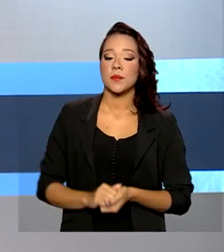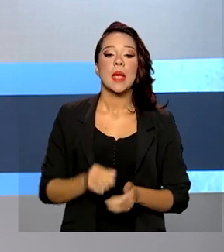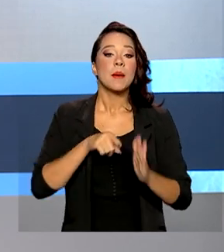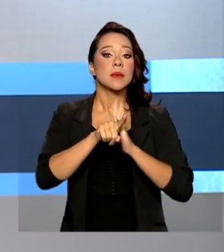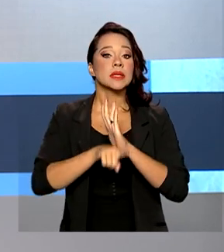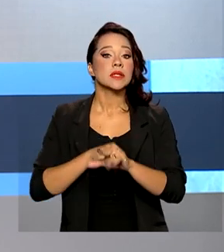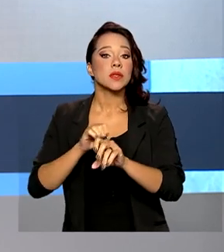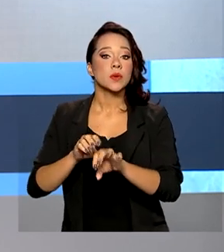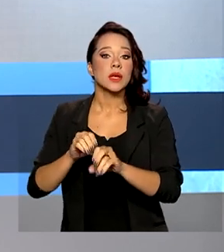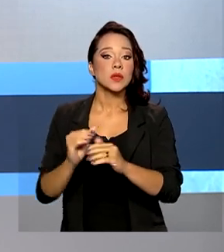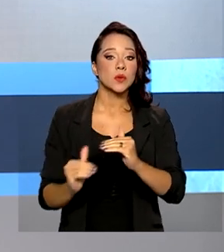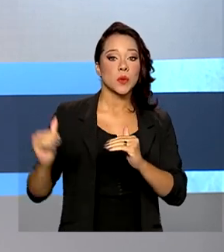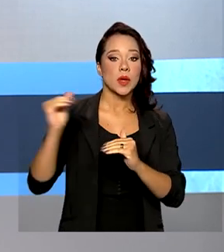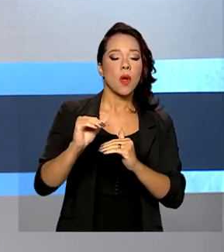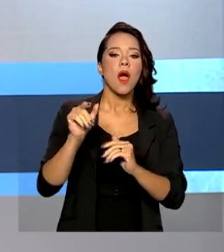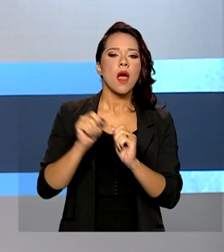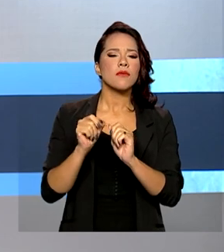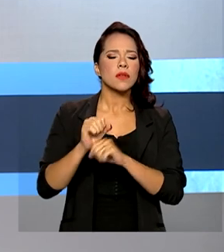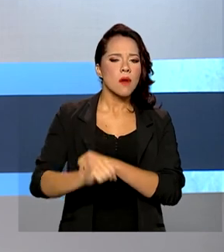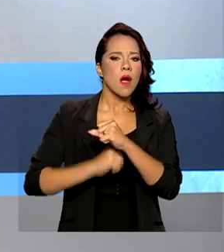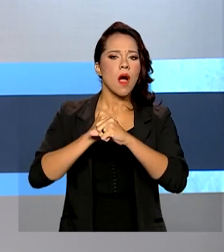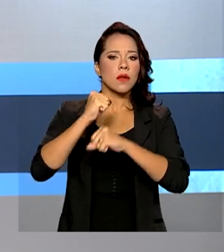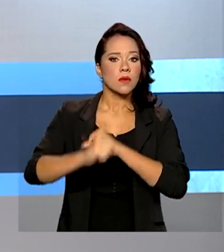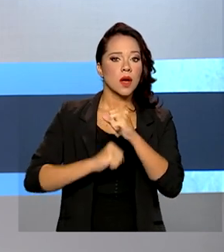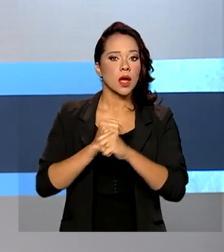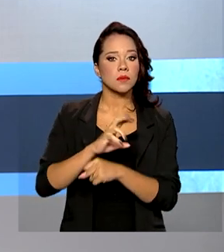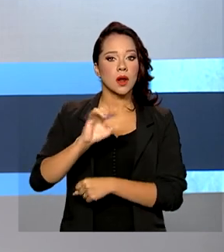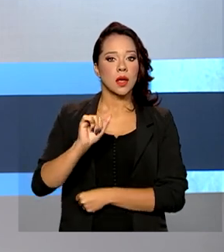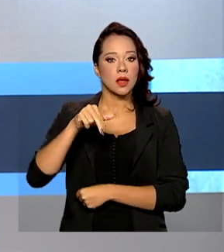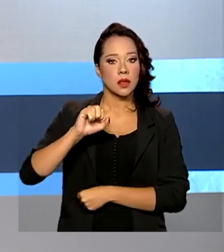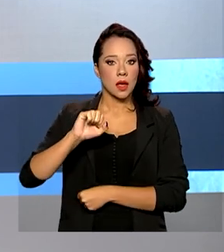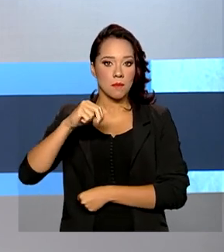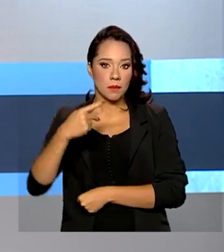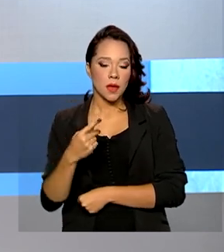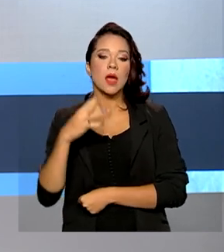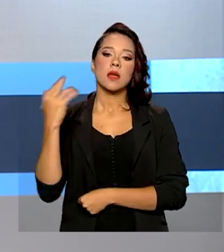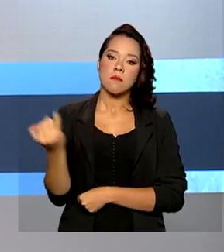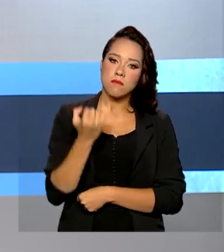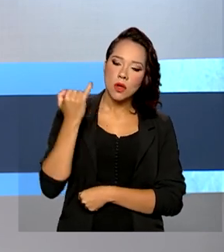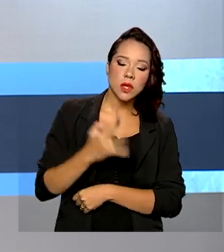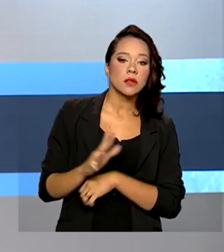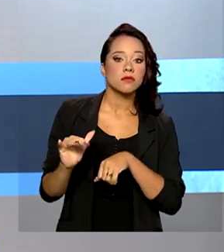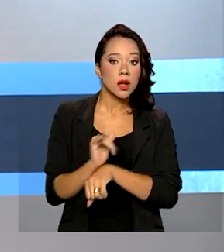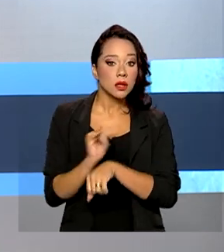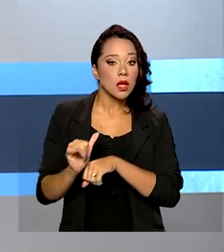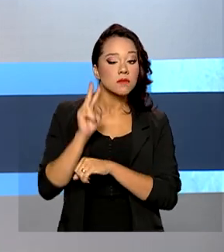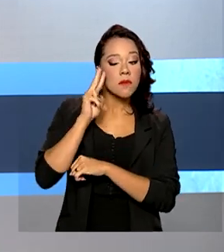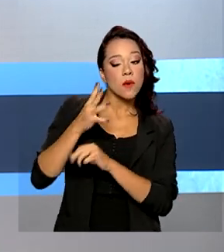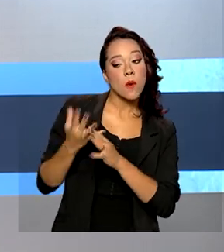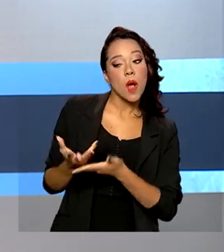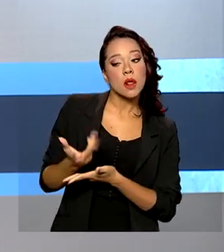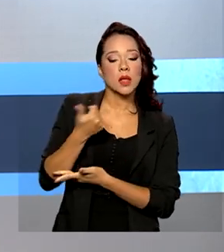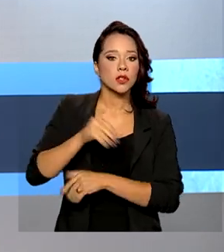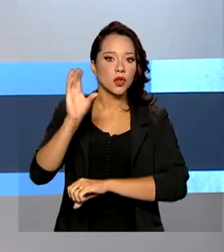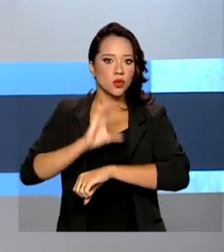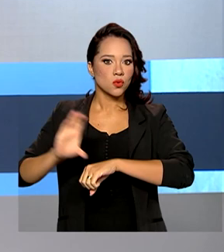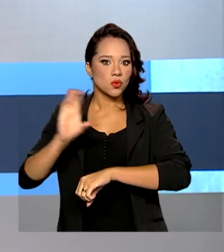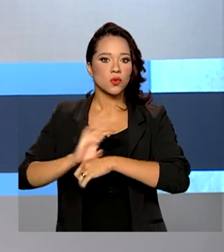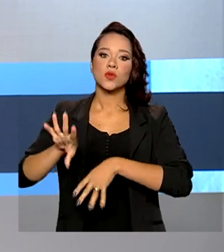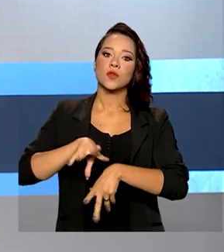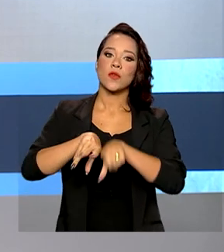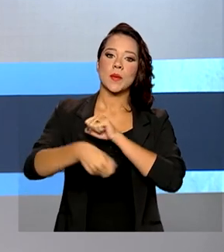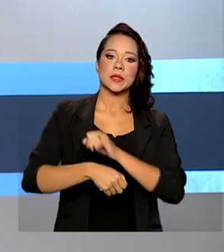censo da educação superior é realizado anualmente pelo INEP e é um importante instrumento para medir a qualidade dos cursos de